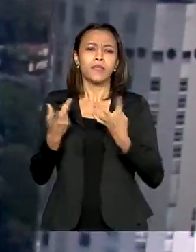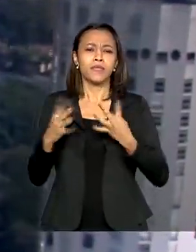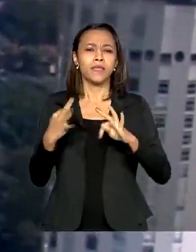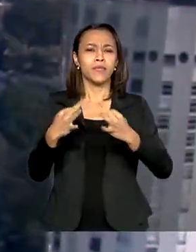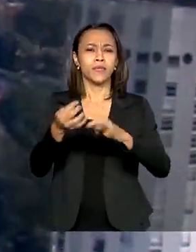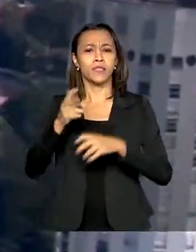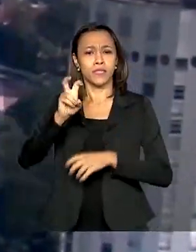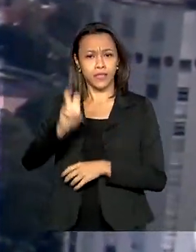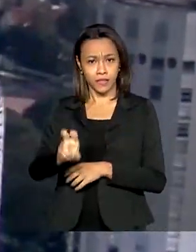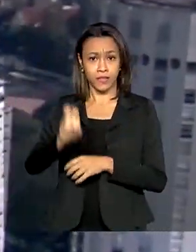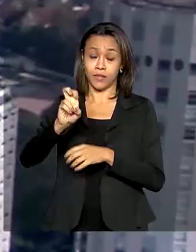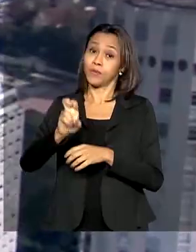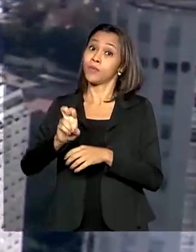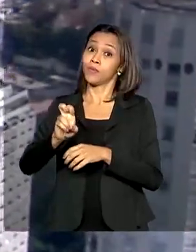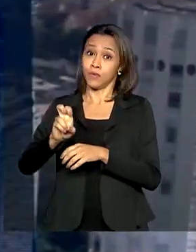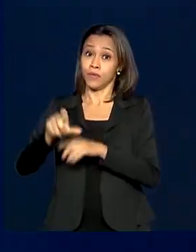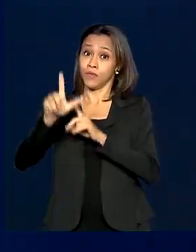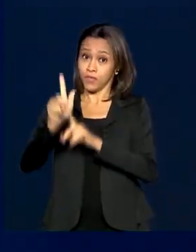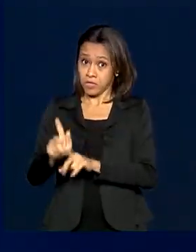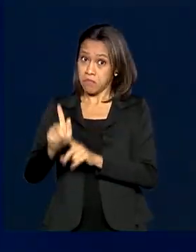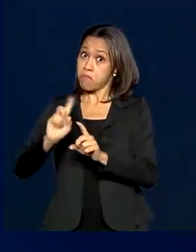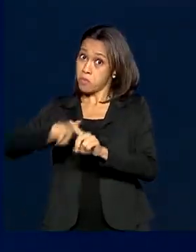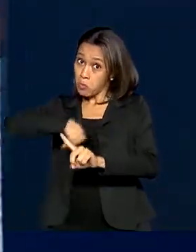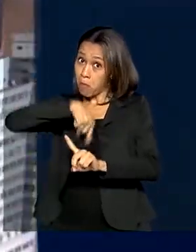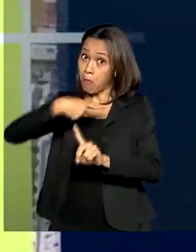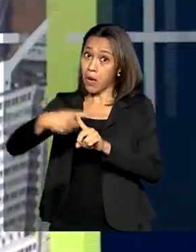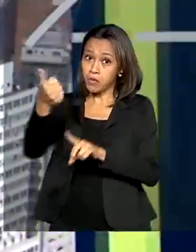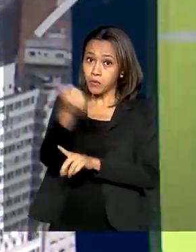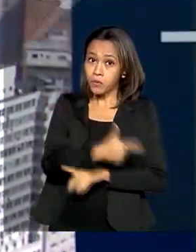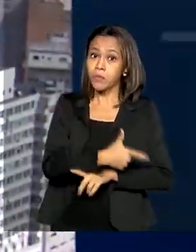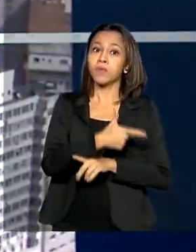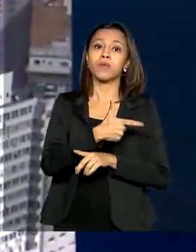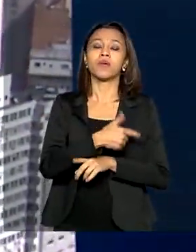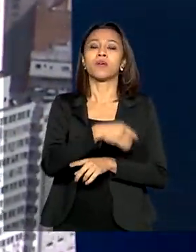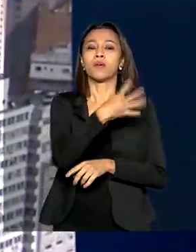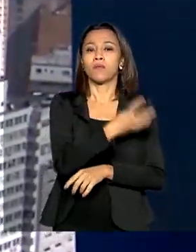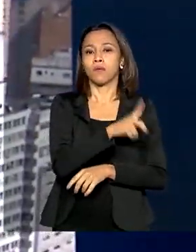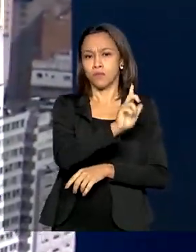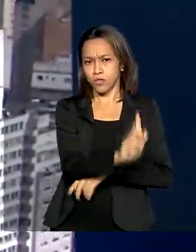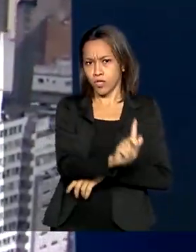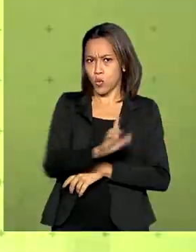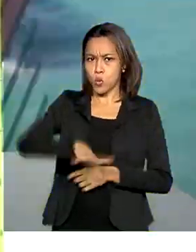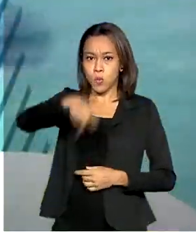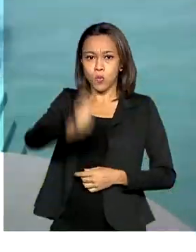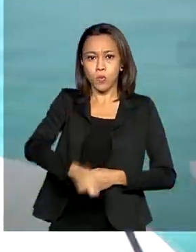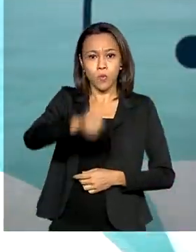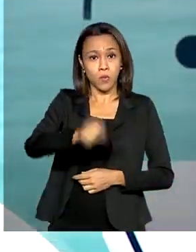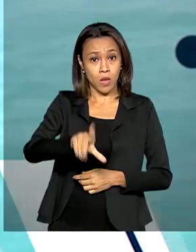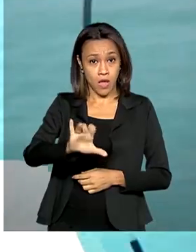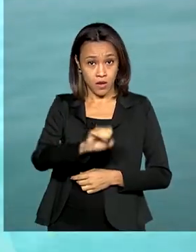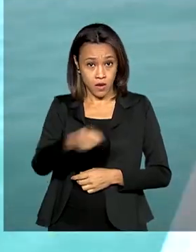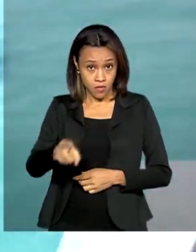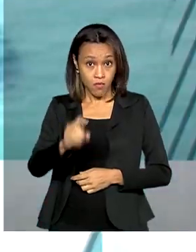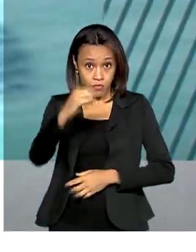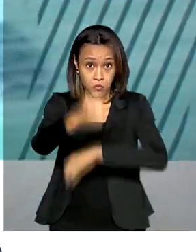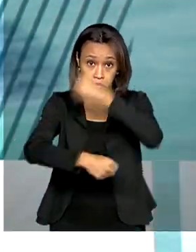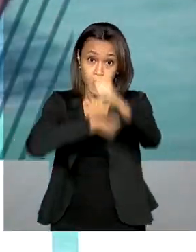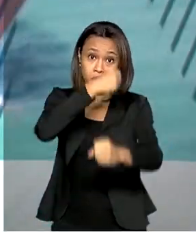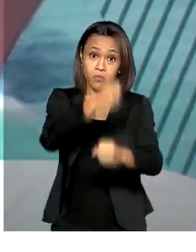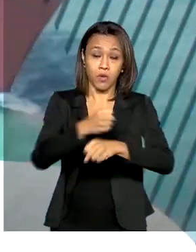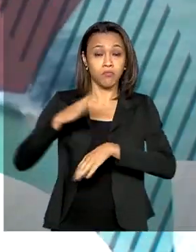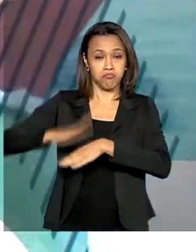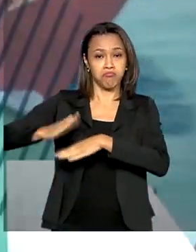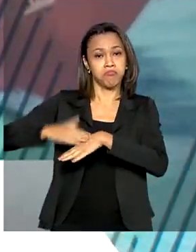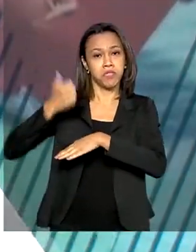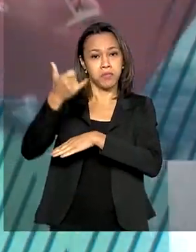mais rápida que a 4G. O leilão que vai dar o pontapé inicial para a operação está previsto para acontecer no ano que vem, segundo o